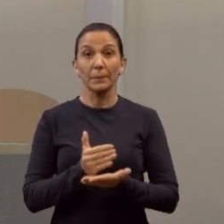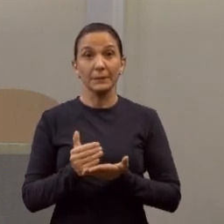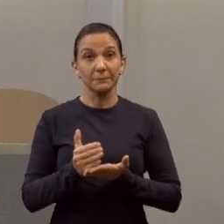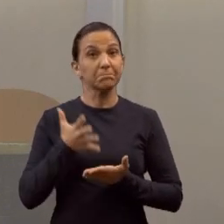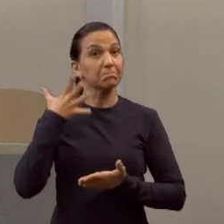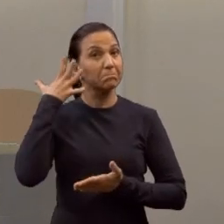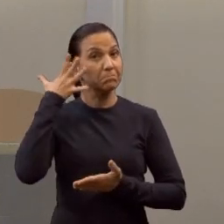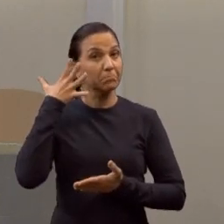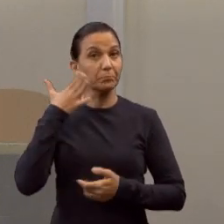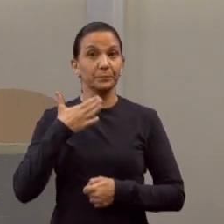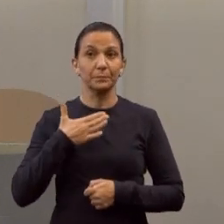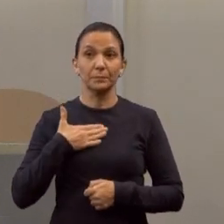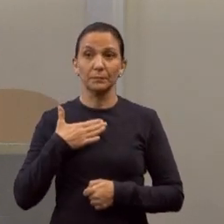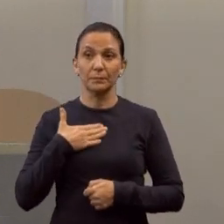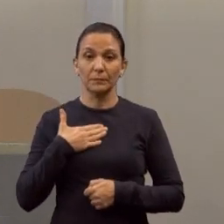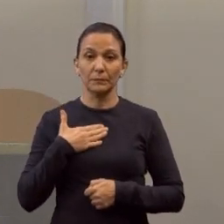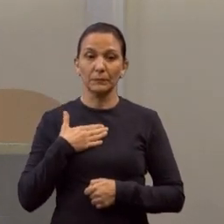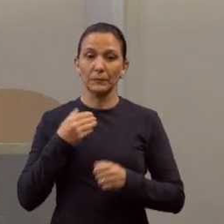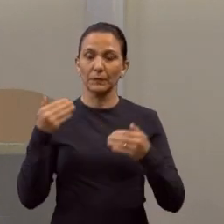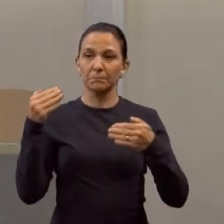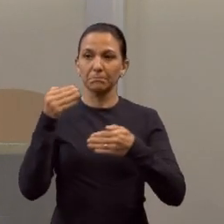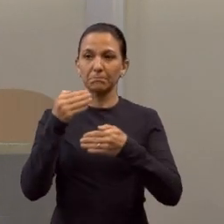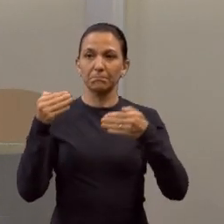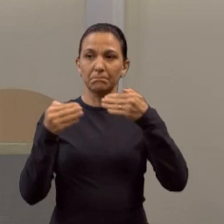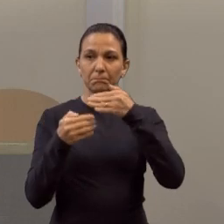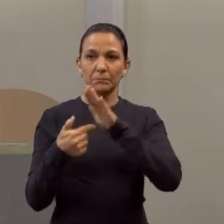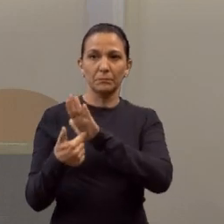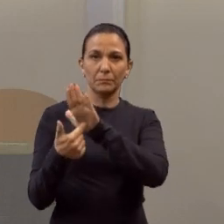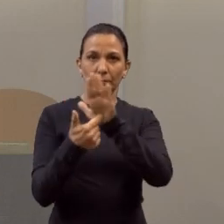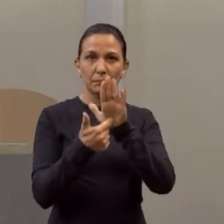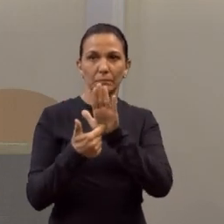a minha fala passando um slide, por favor.